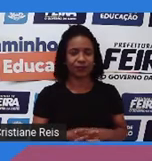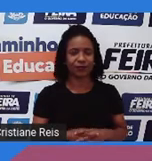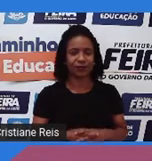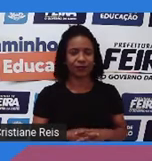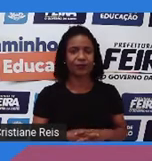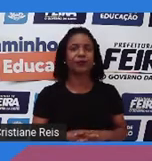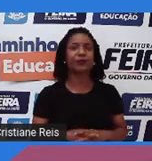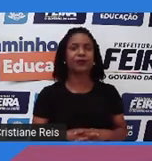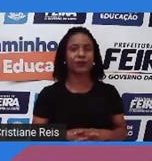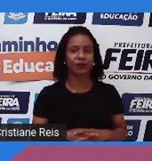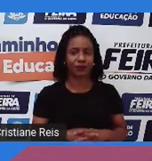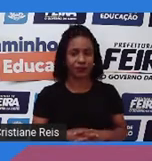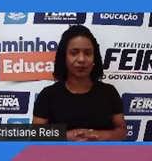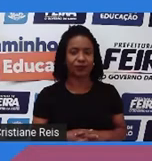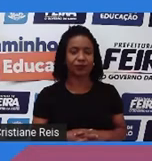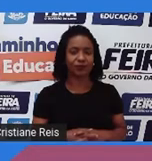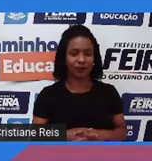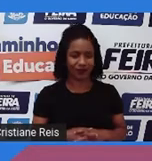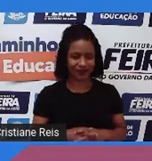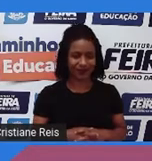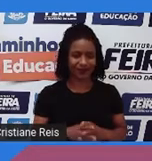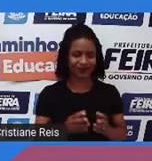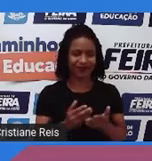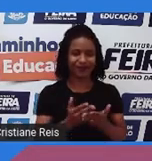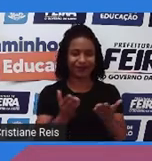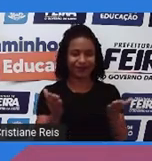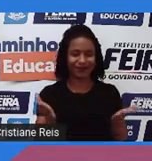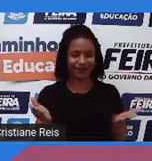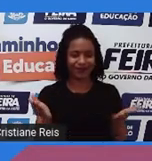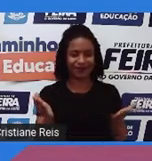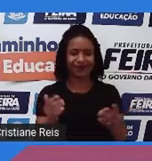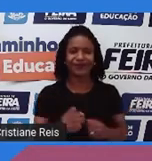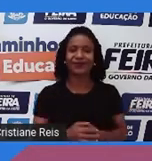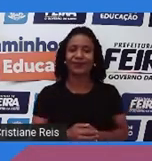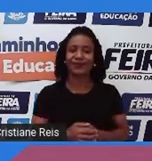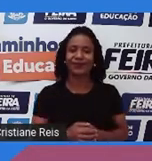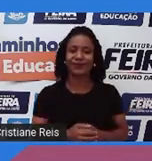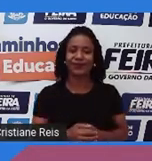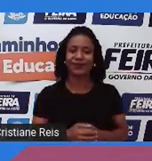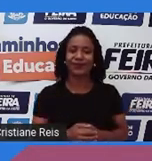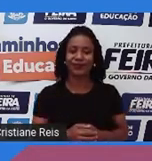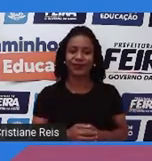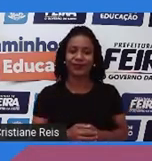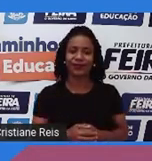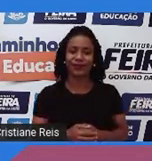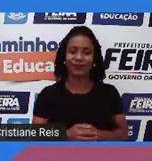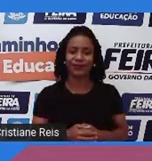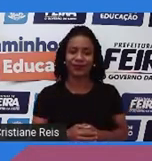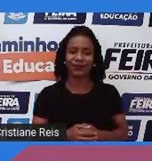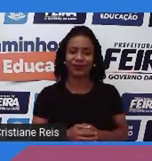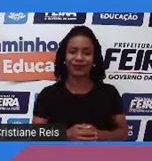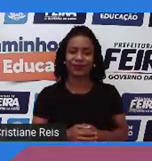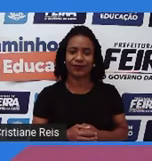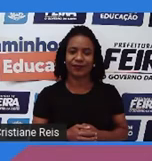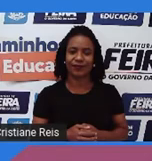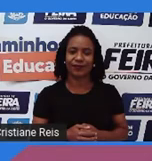Ok. Look closely. Who ate of this bed is the mark of a